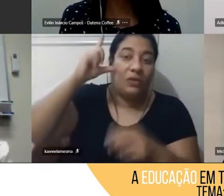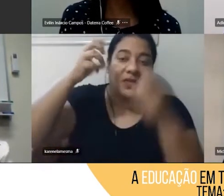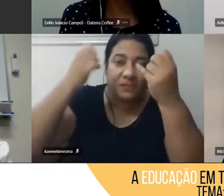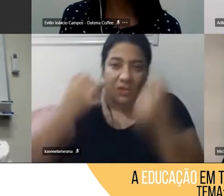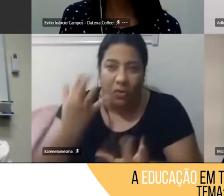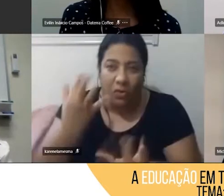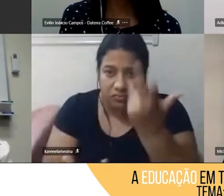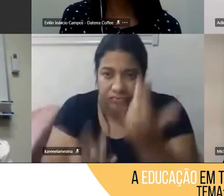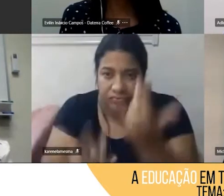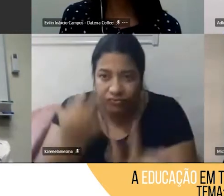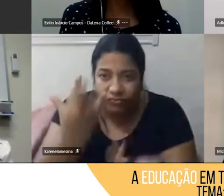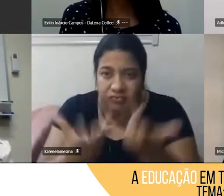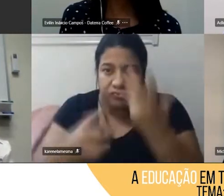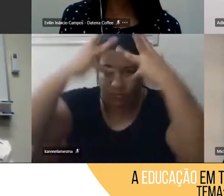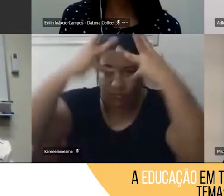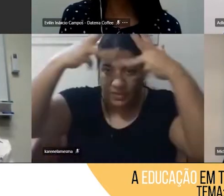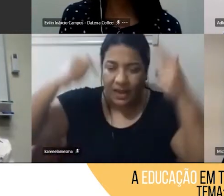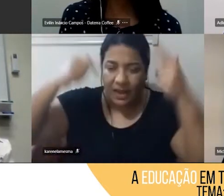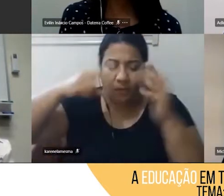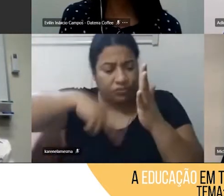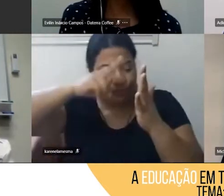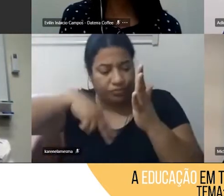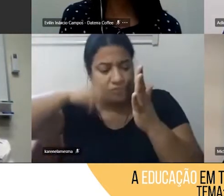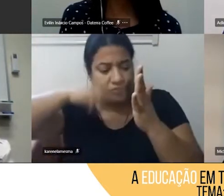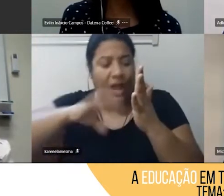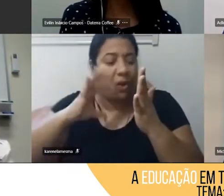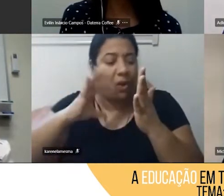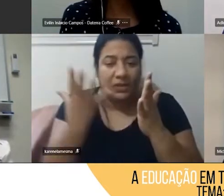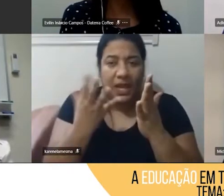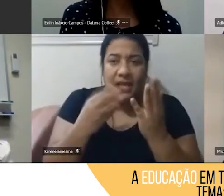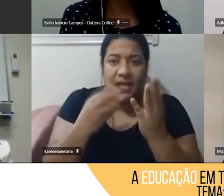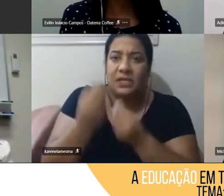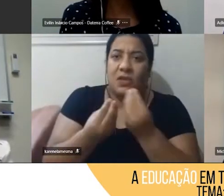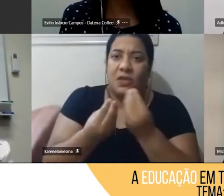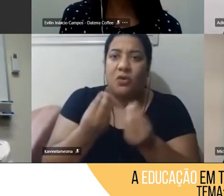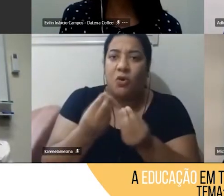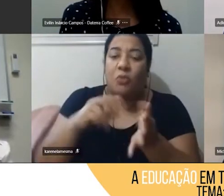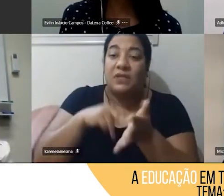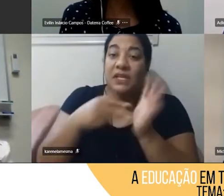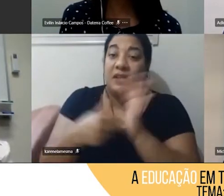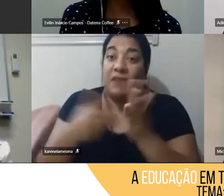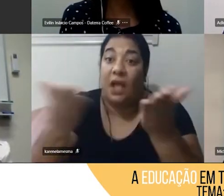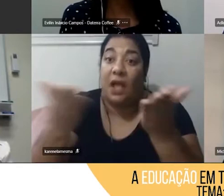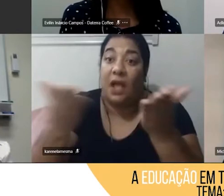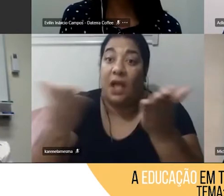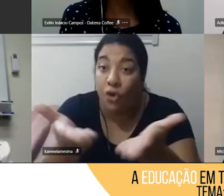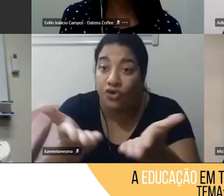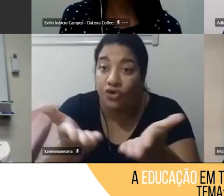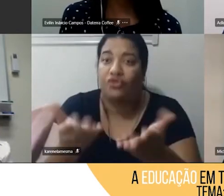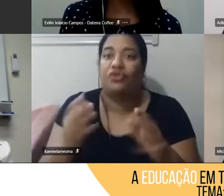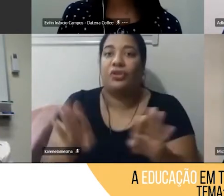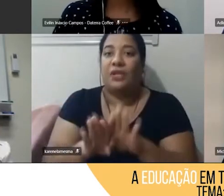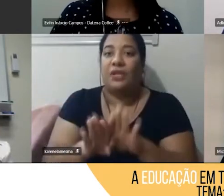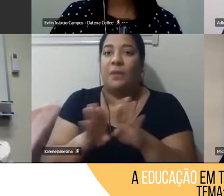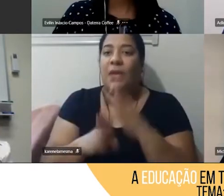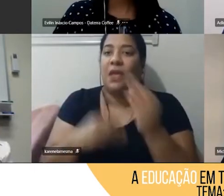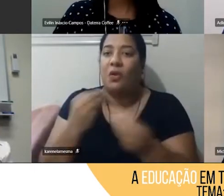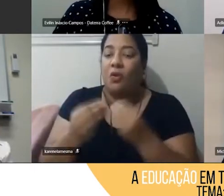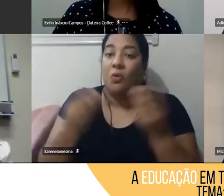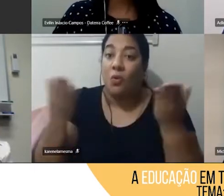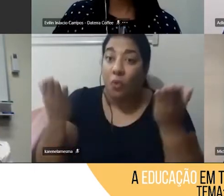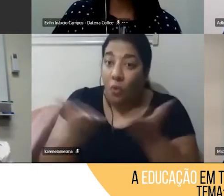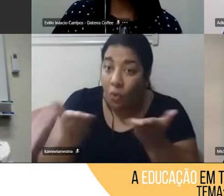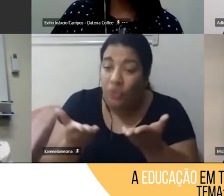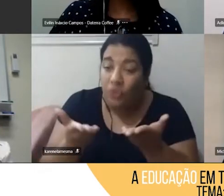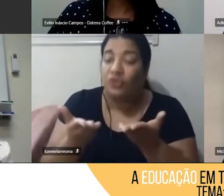então a gente leu um pouco sobre o que estava acontecendo e como isso traz significância para o nosso dia a dia, como isso traz significância para a nossa atualidade, e